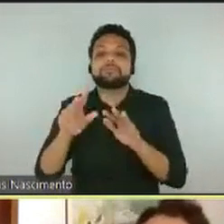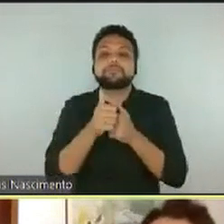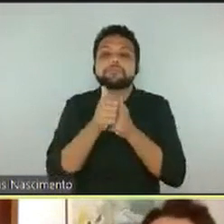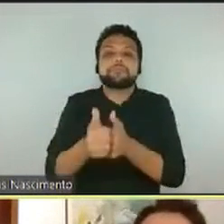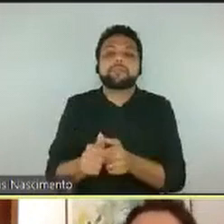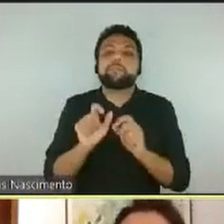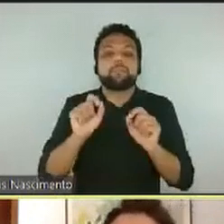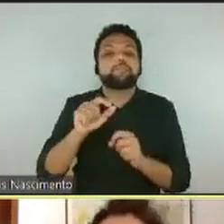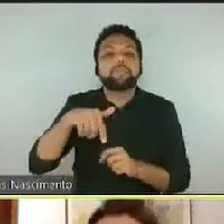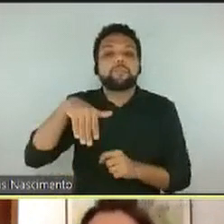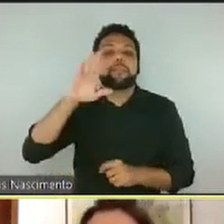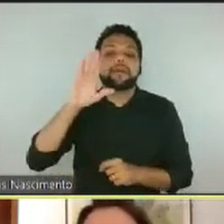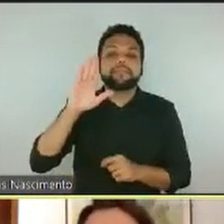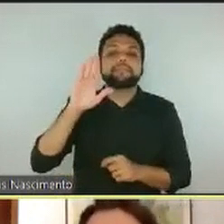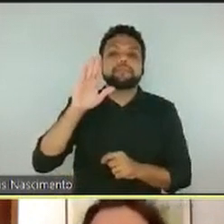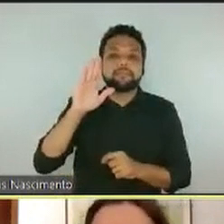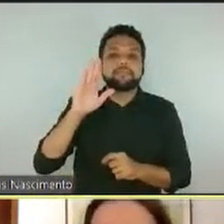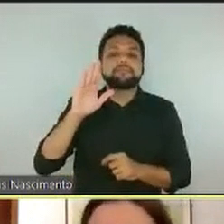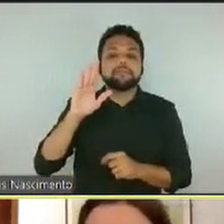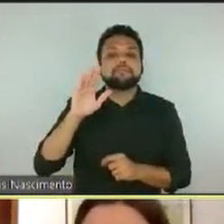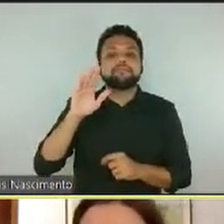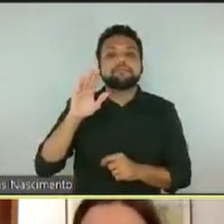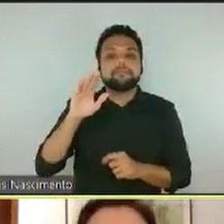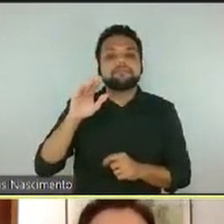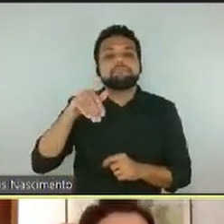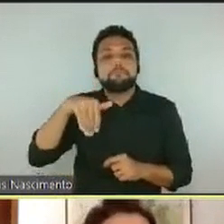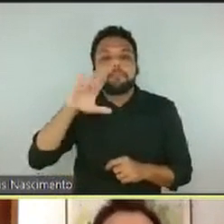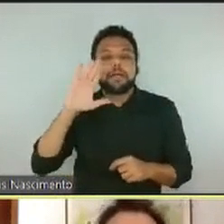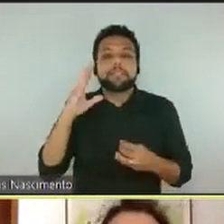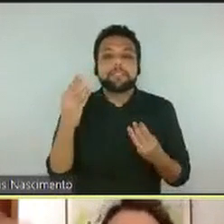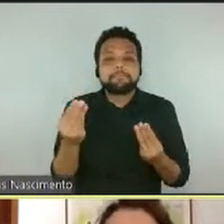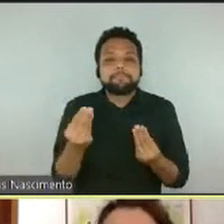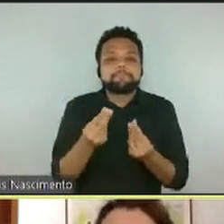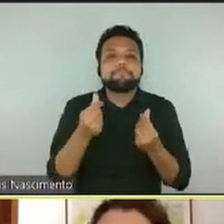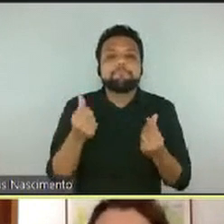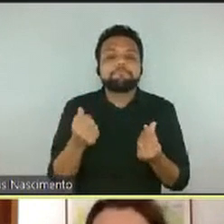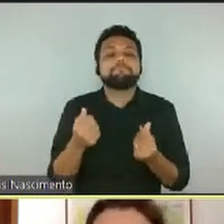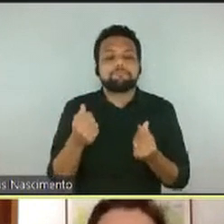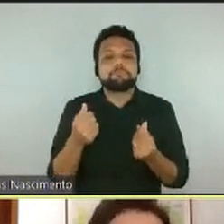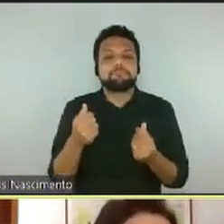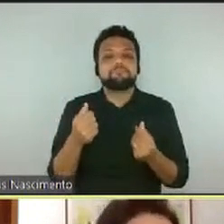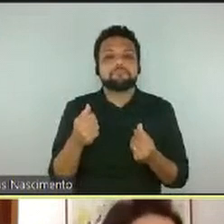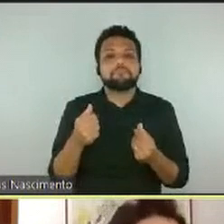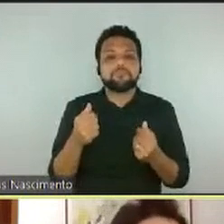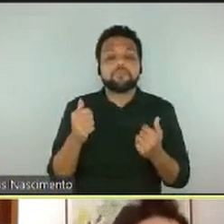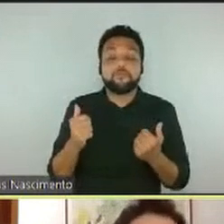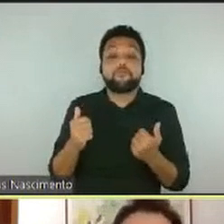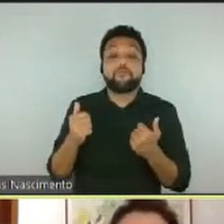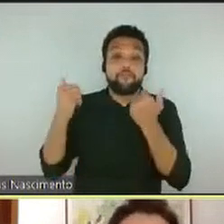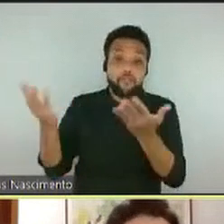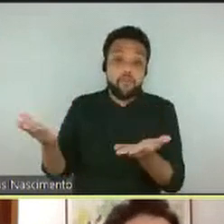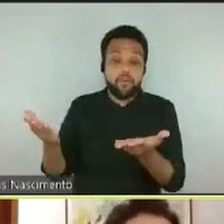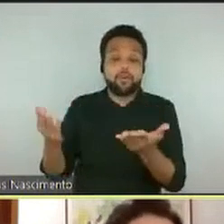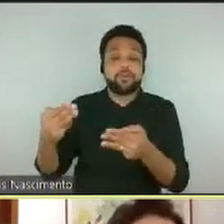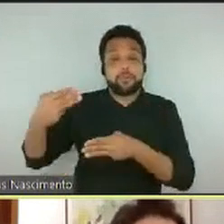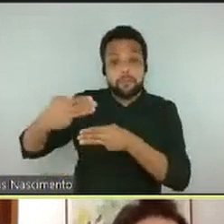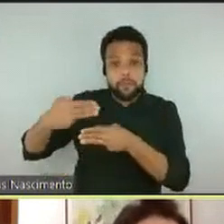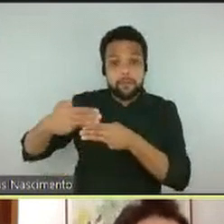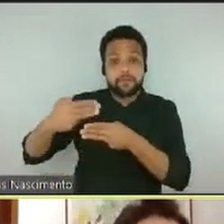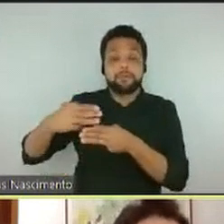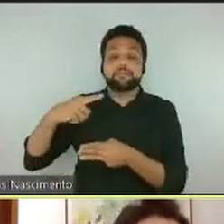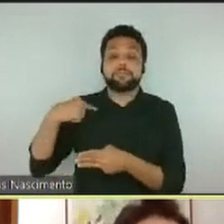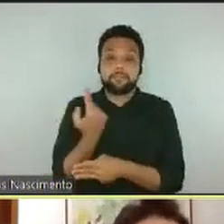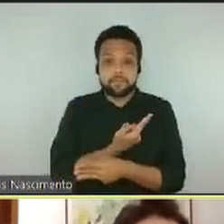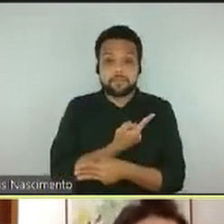está mais próximo, fazendo esse percurso mais orgânico, logo do lado de fora do MAC, nós temos o